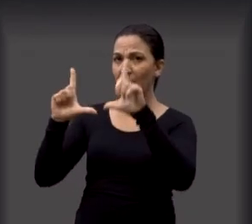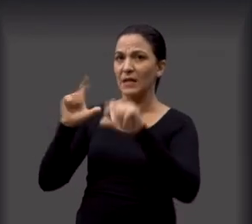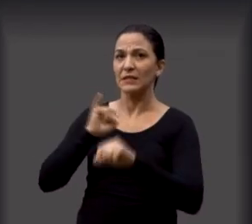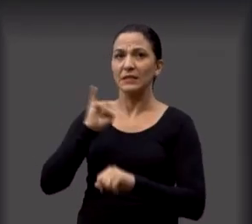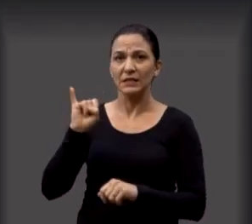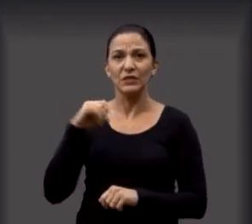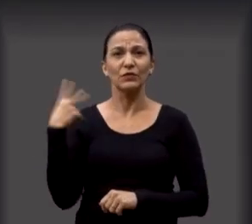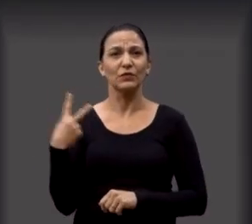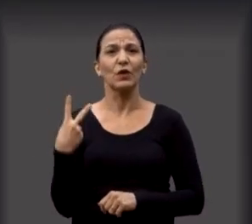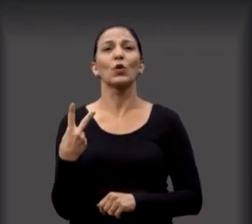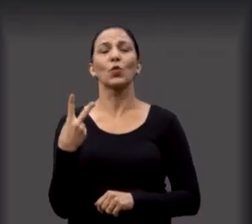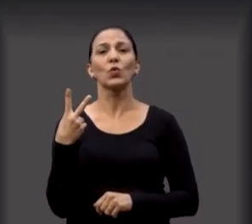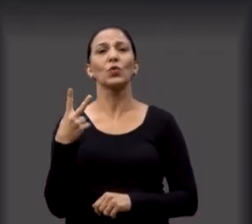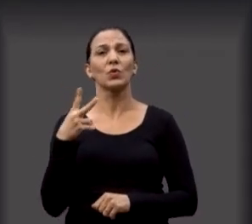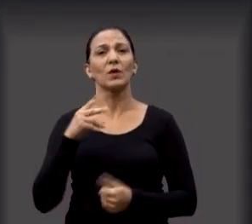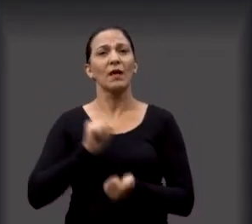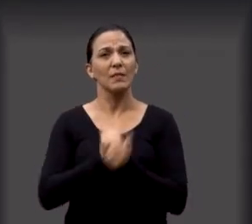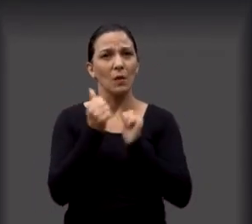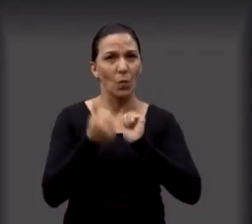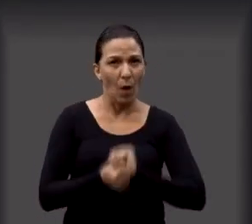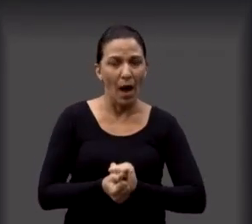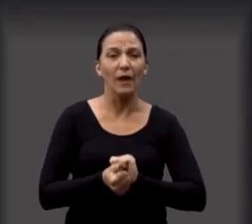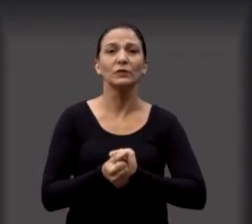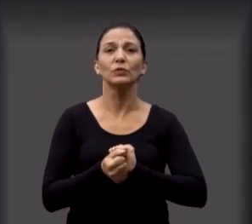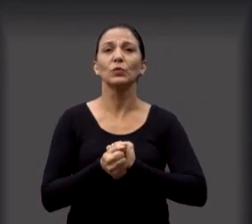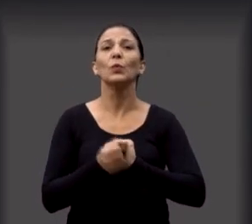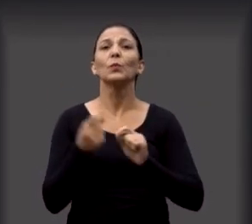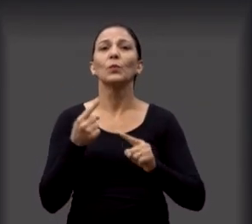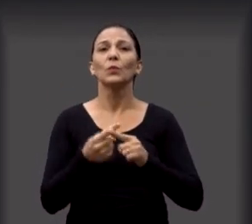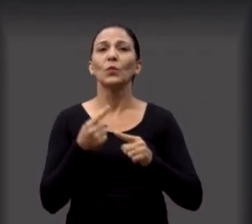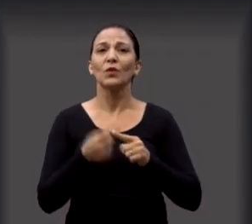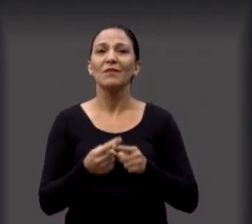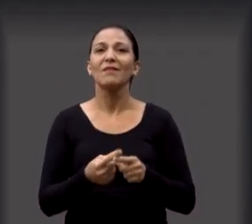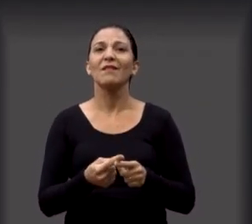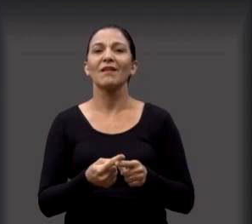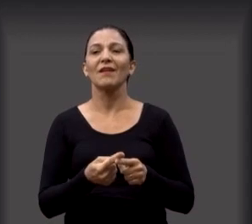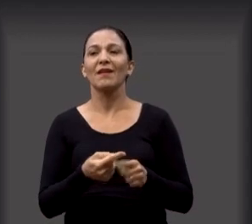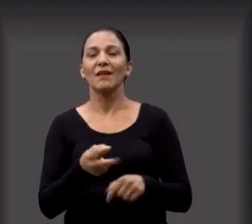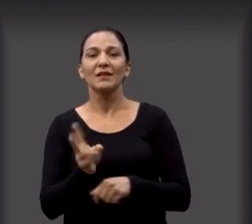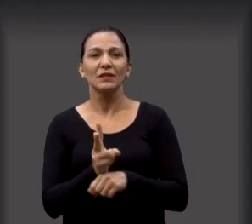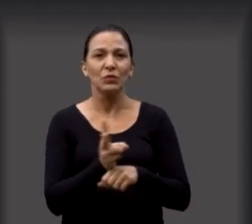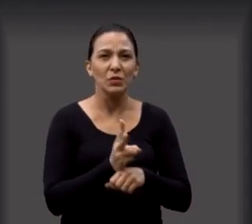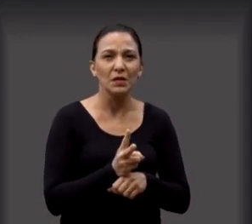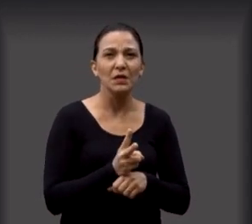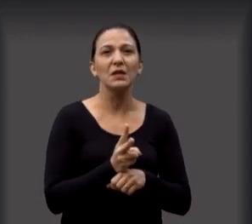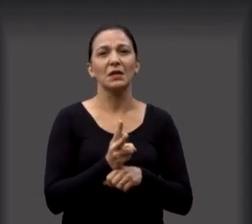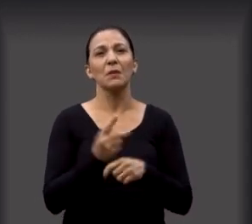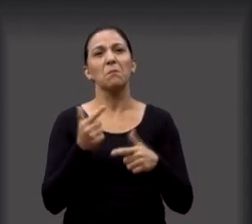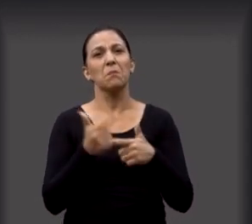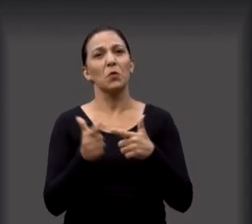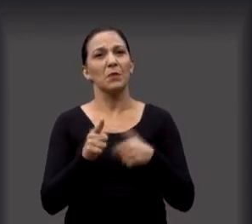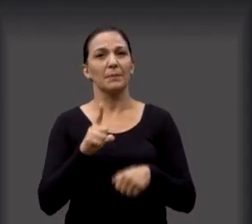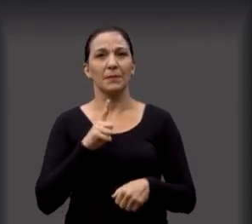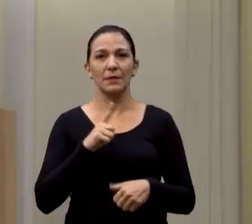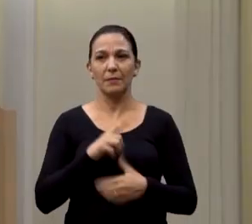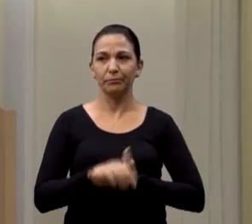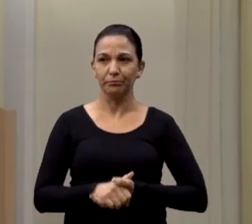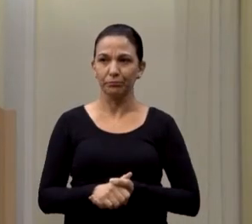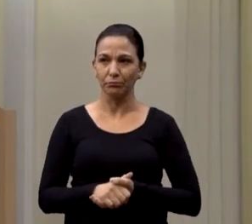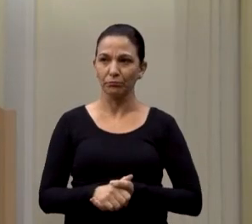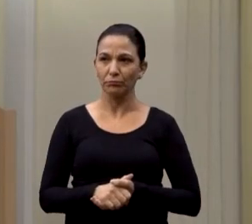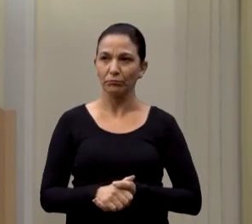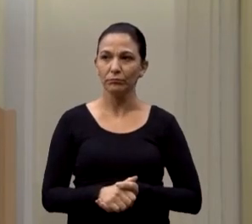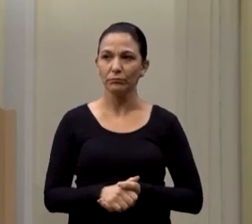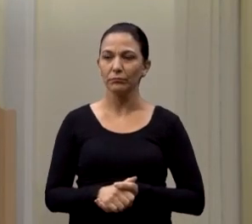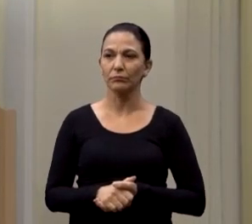valores ainda estão nos cofres públicos, e por que que essa zeladoria está comprometida assim. Acompanhe o nosso trabalho. Bom,